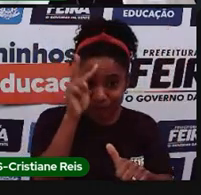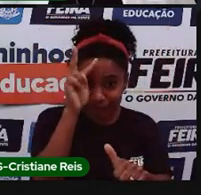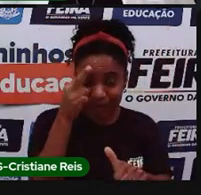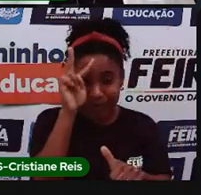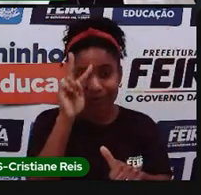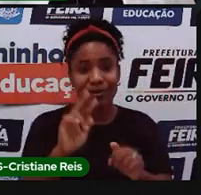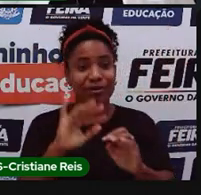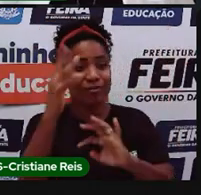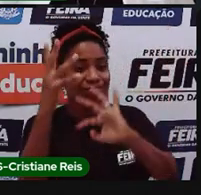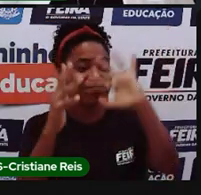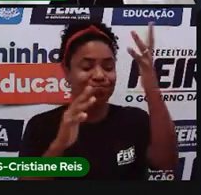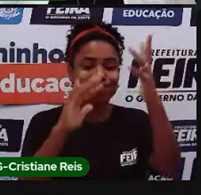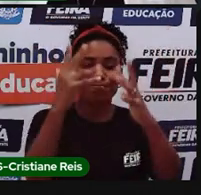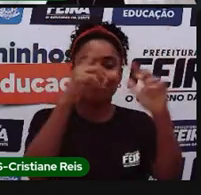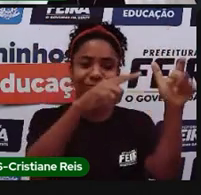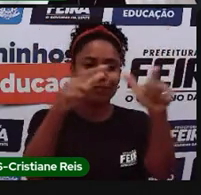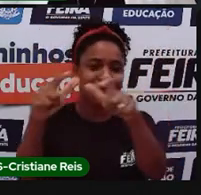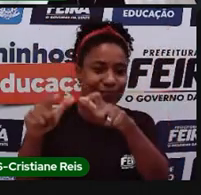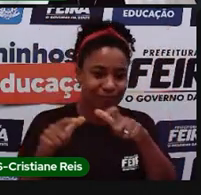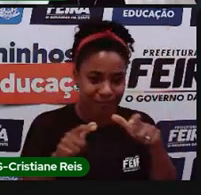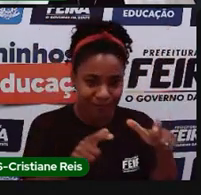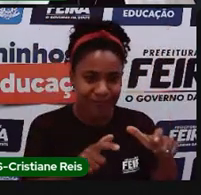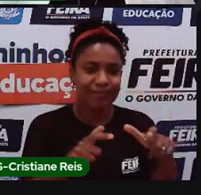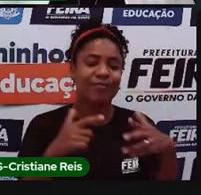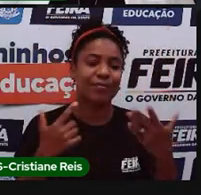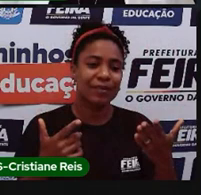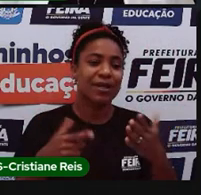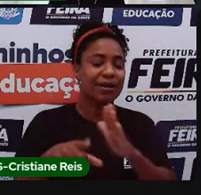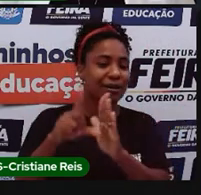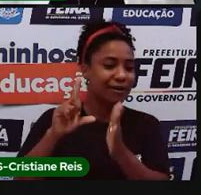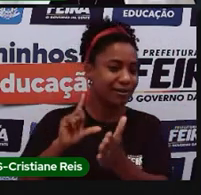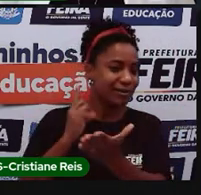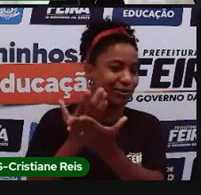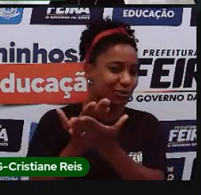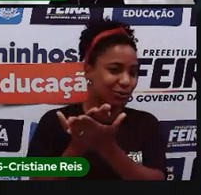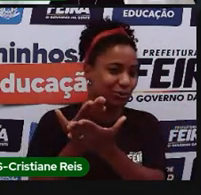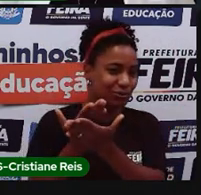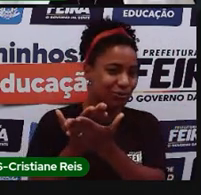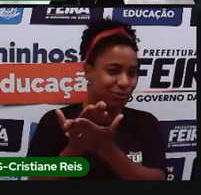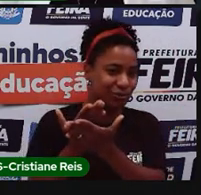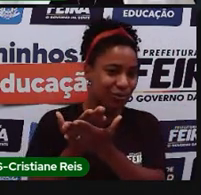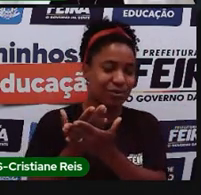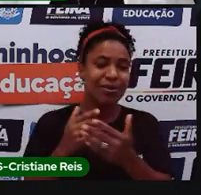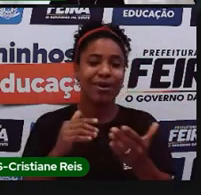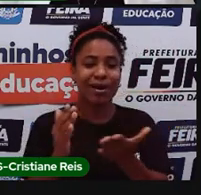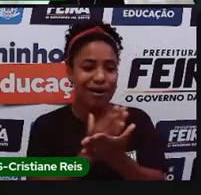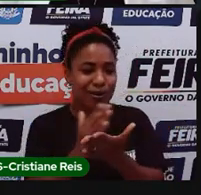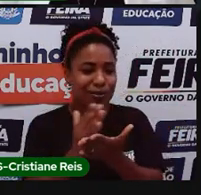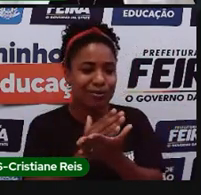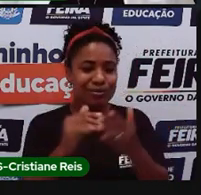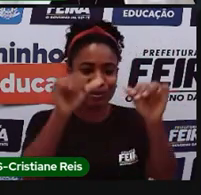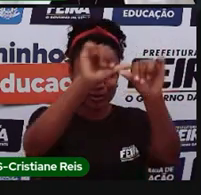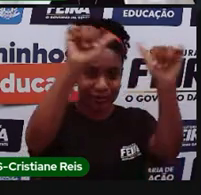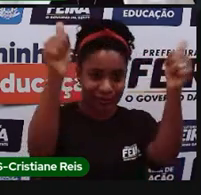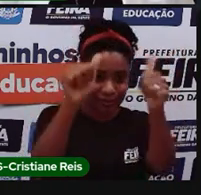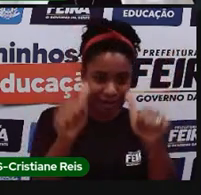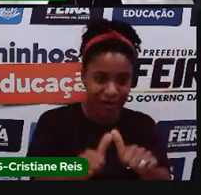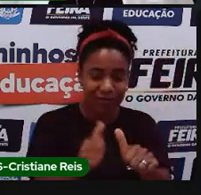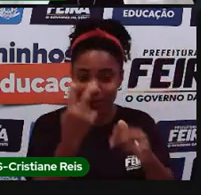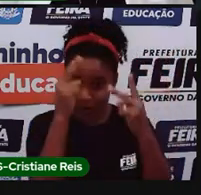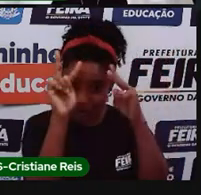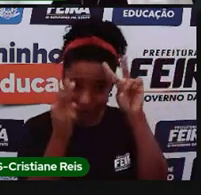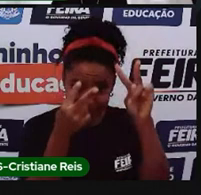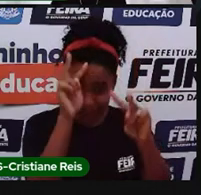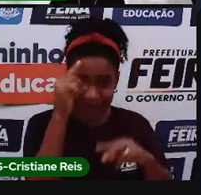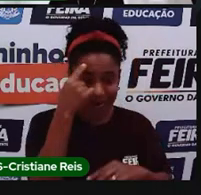determinadas regiões. A gente estudou, na aula anterior, alguns mapas históricos, né, que tinha a divisão das